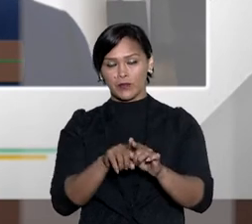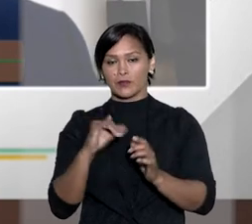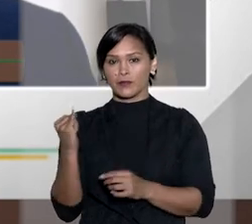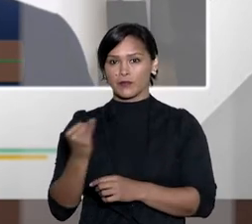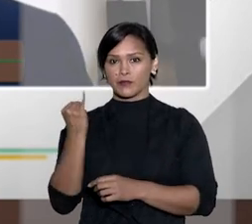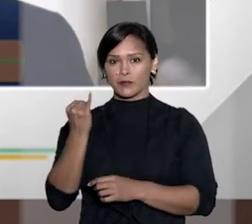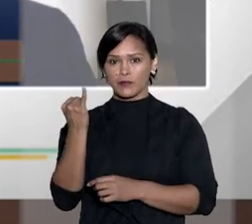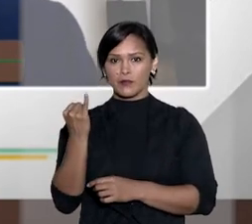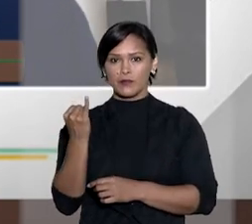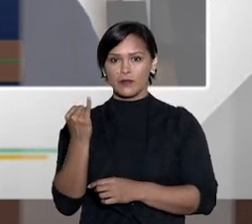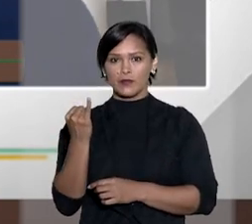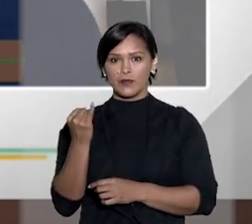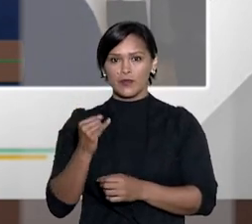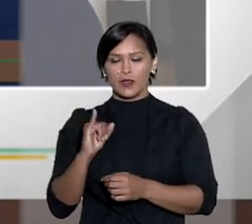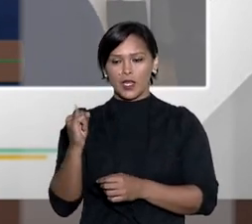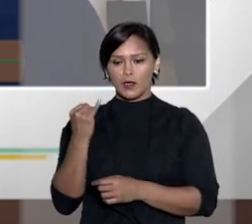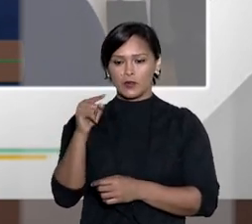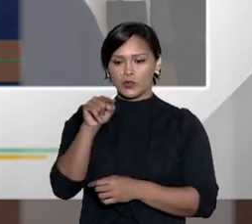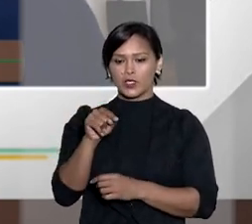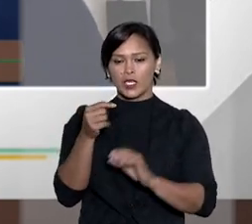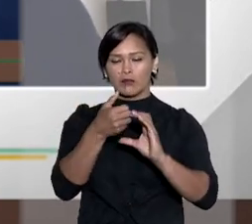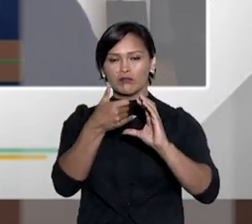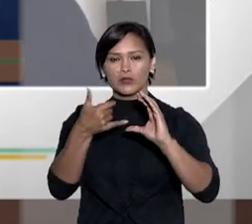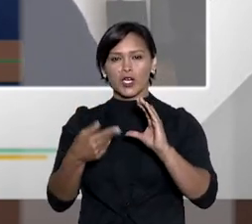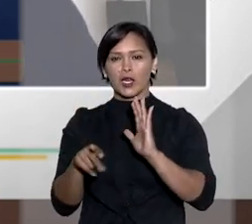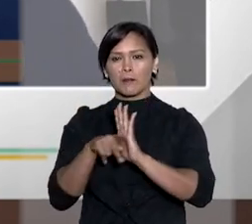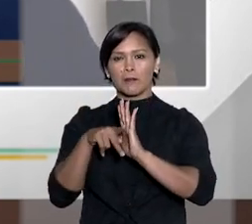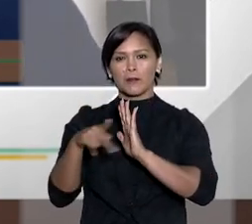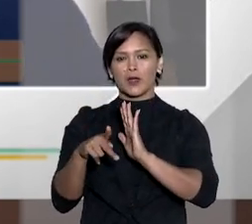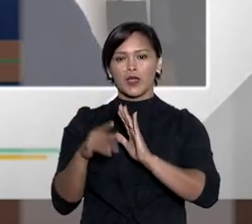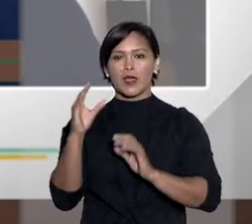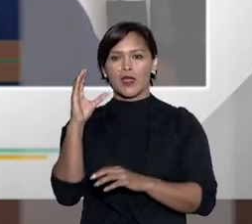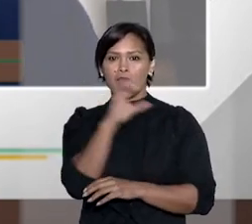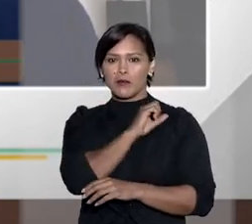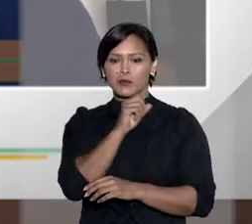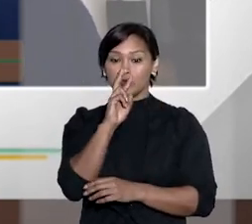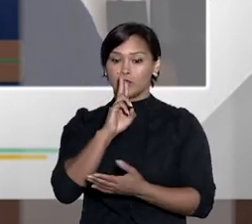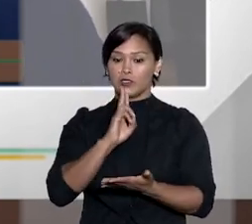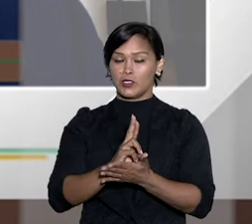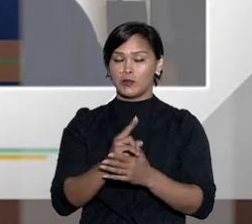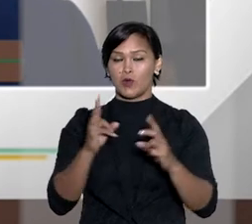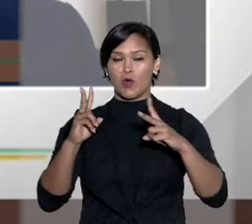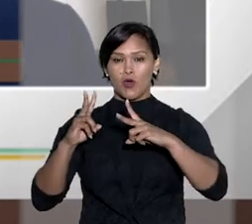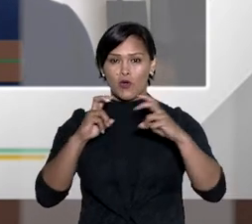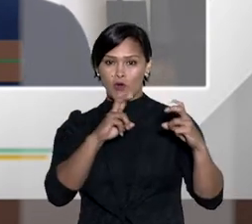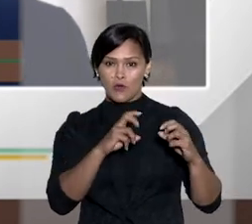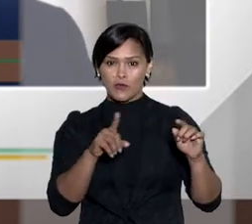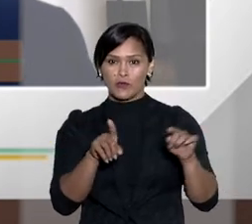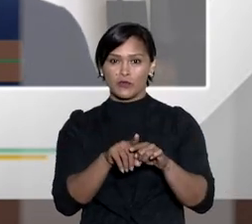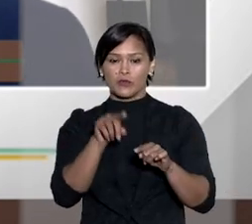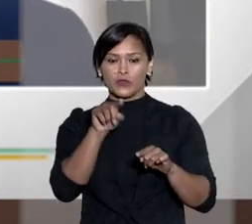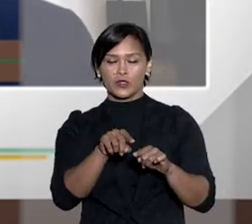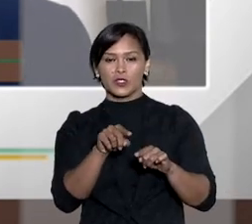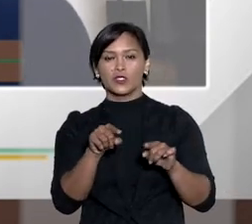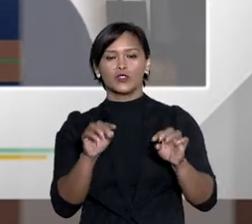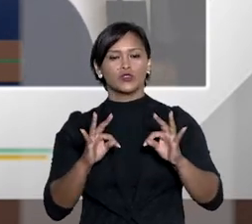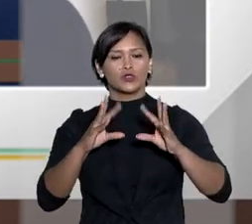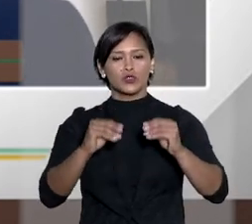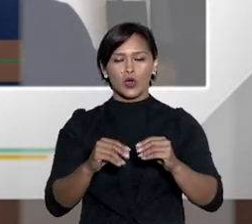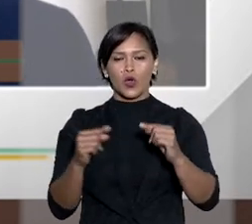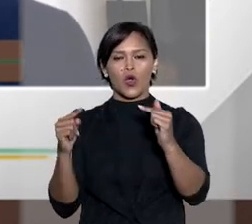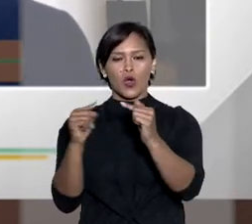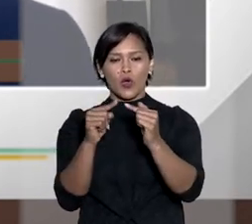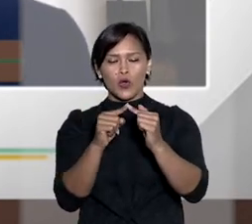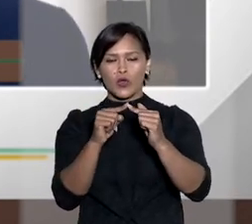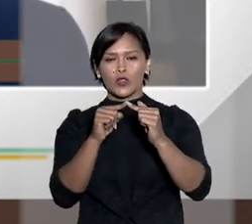que ela tenha um caráter imediato de solução de conflitos, isso é, todo o contato direto dos juízes